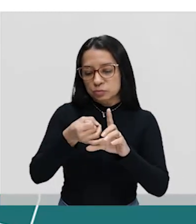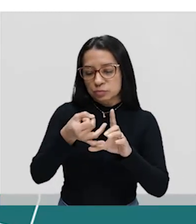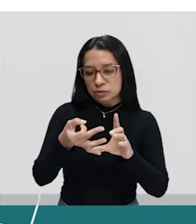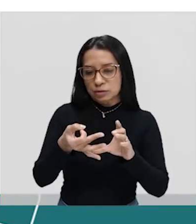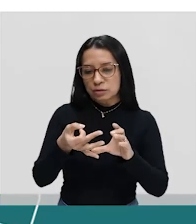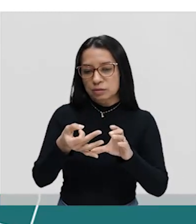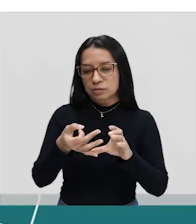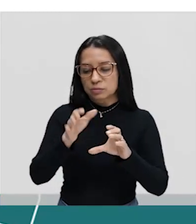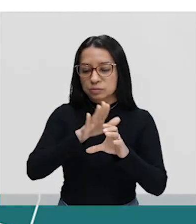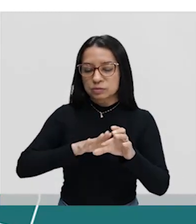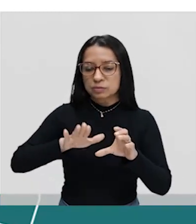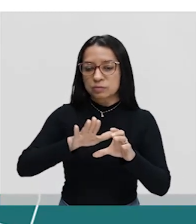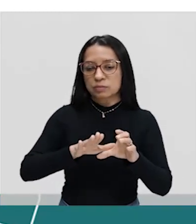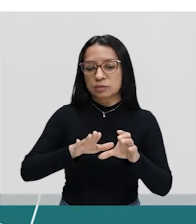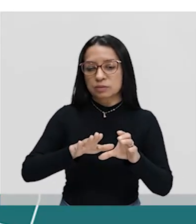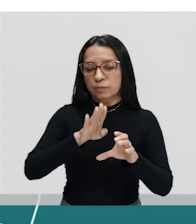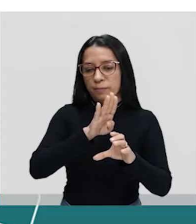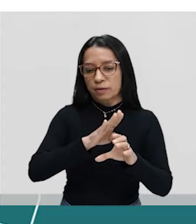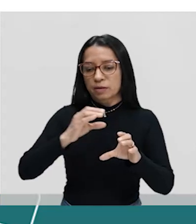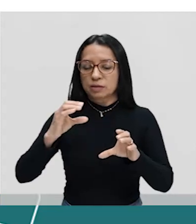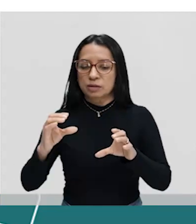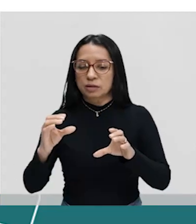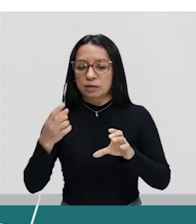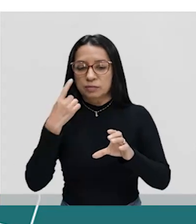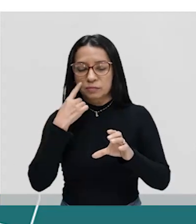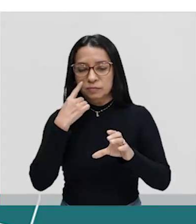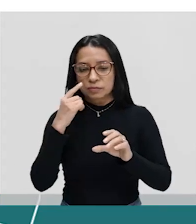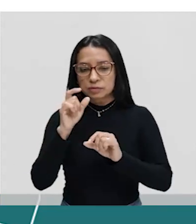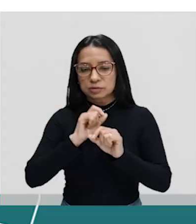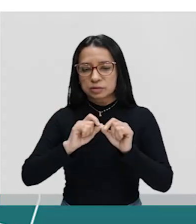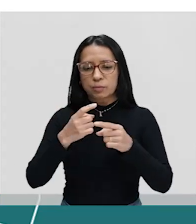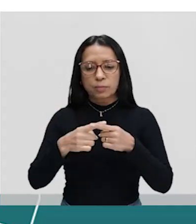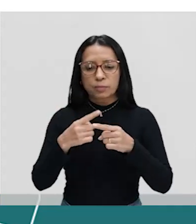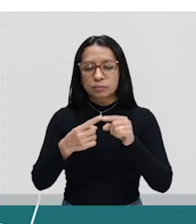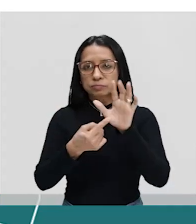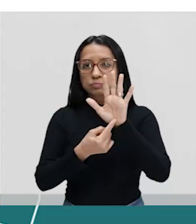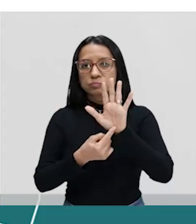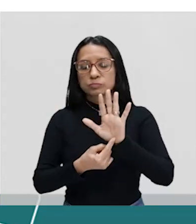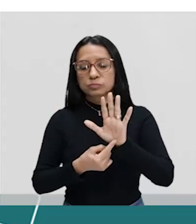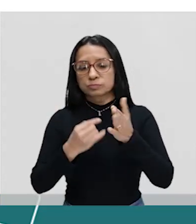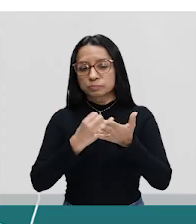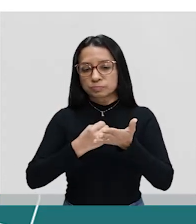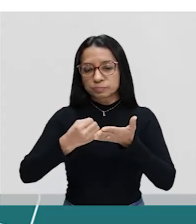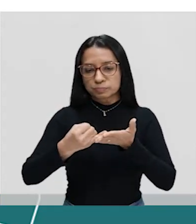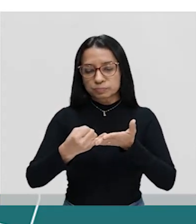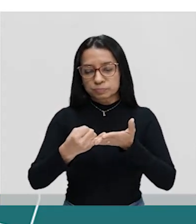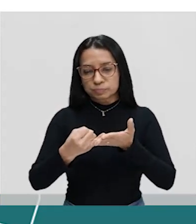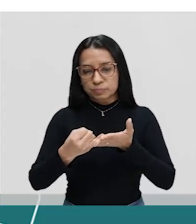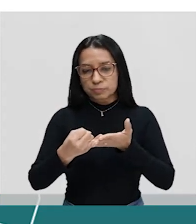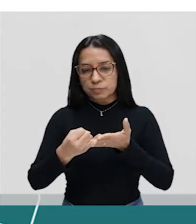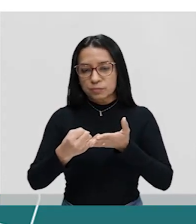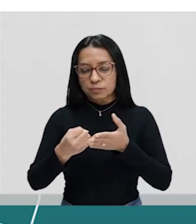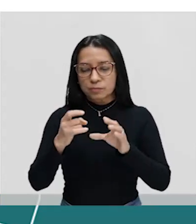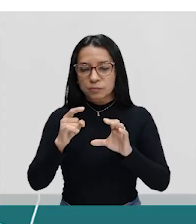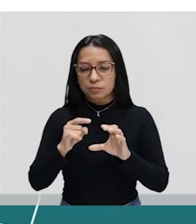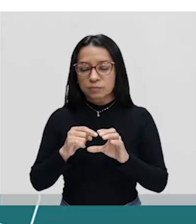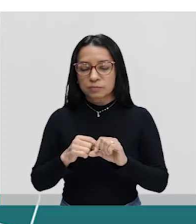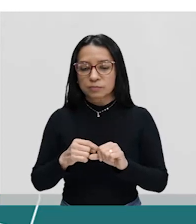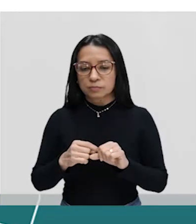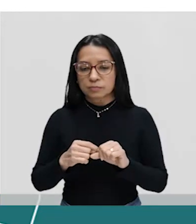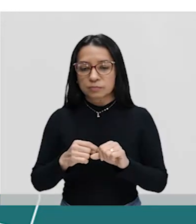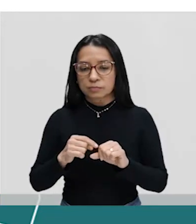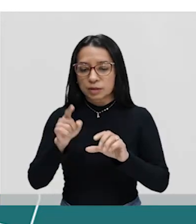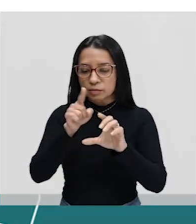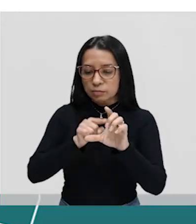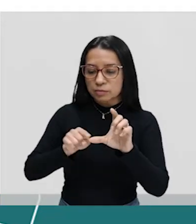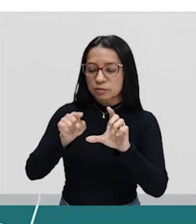tá, entre B e C, tá bom? Então, veja aqui. Por que eu não estou mostrando inicialmente essa parte aqui para